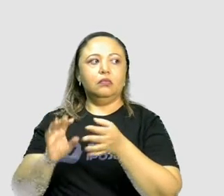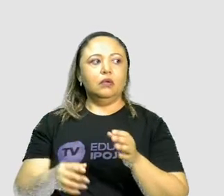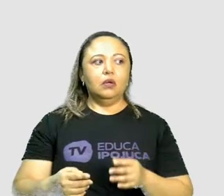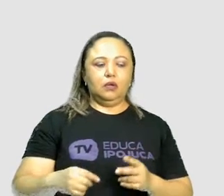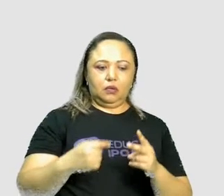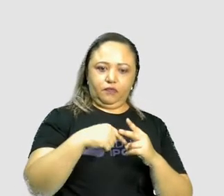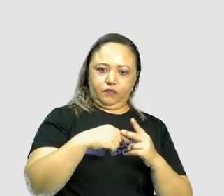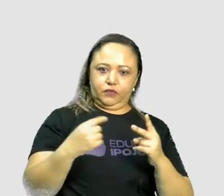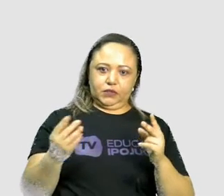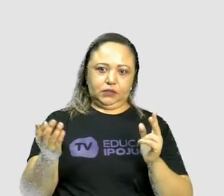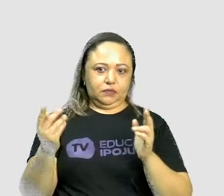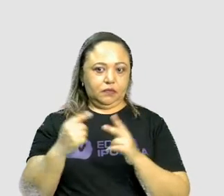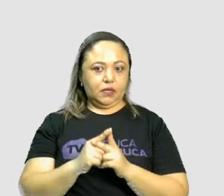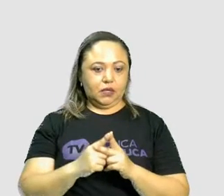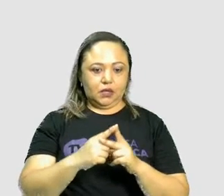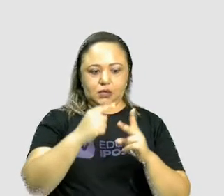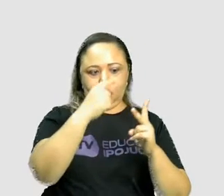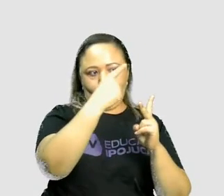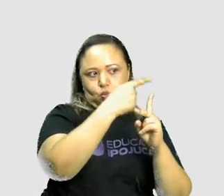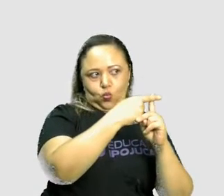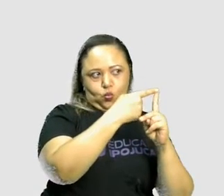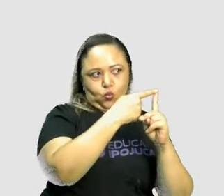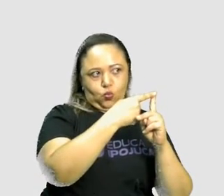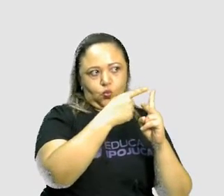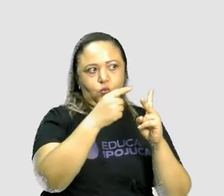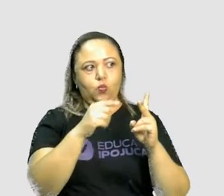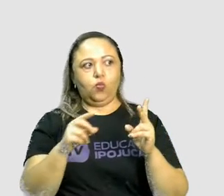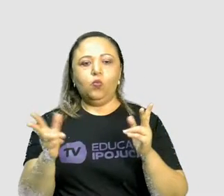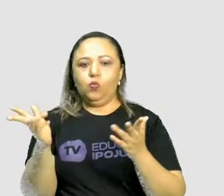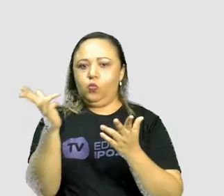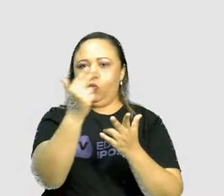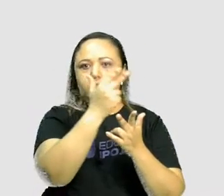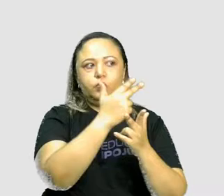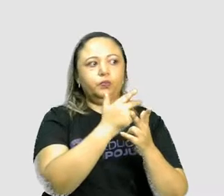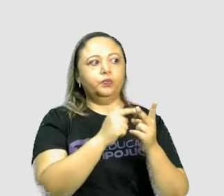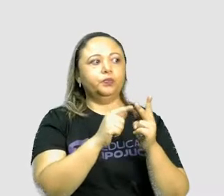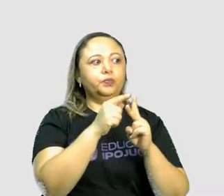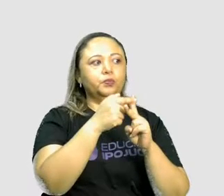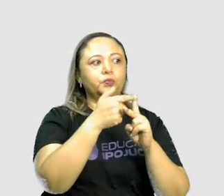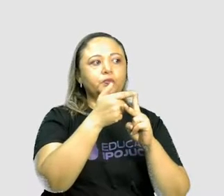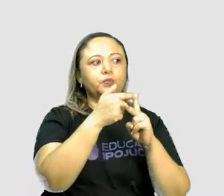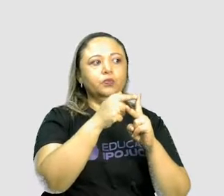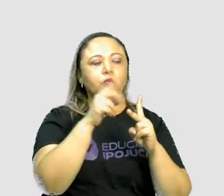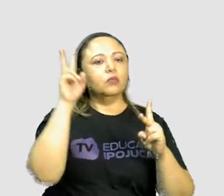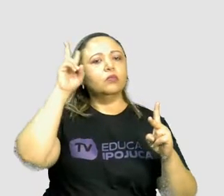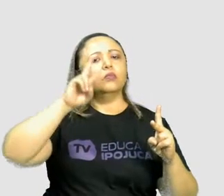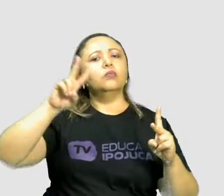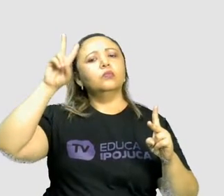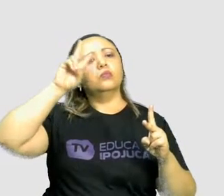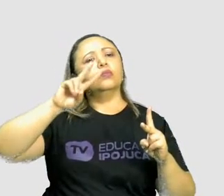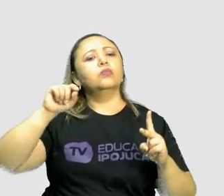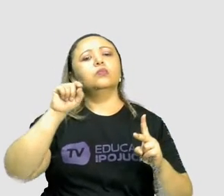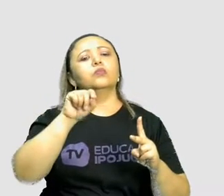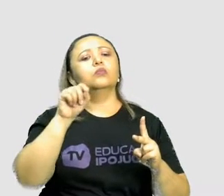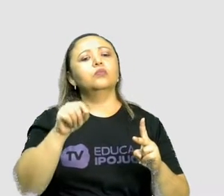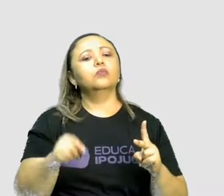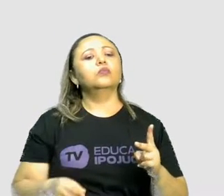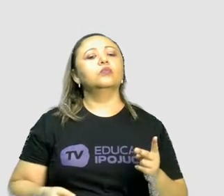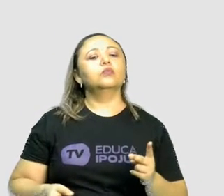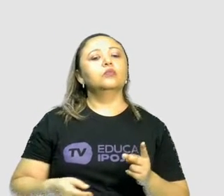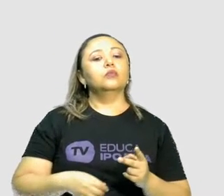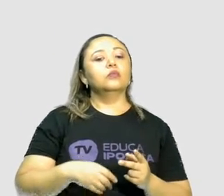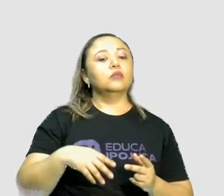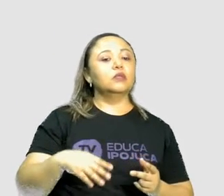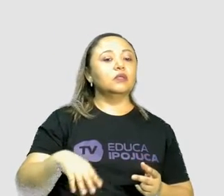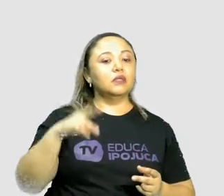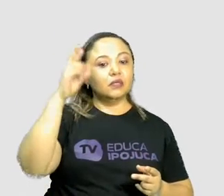1, relembra quem é essa imagem 1? Quem é a personagem que você lembra das histórias aí dos clássicos,